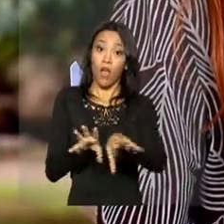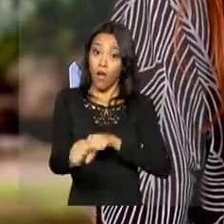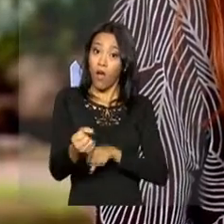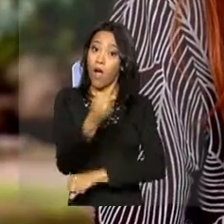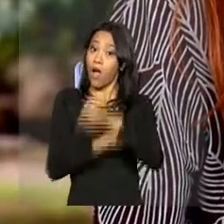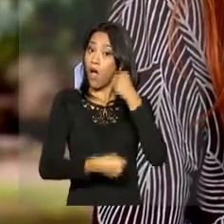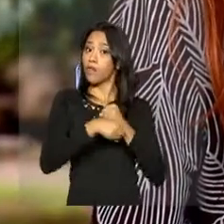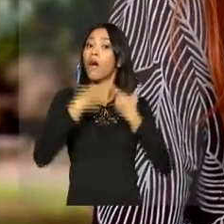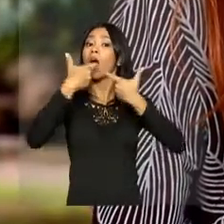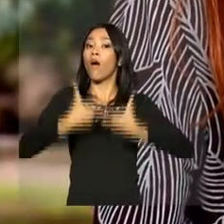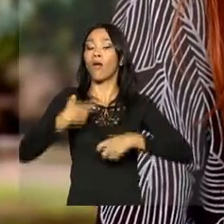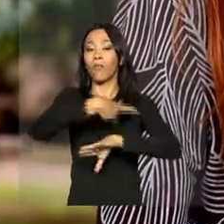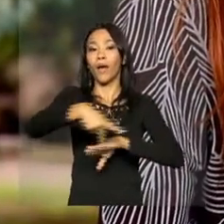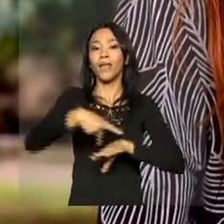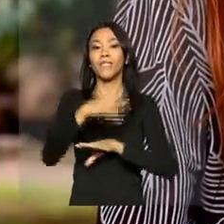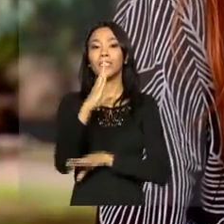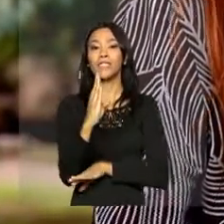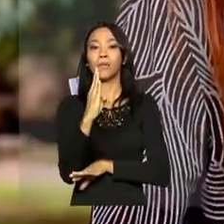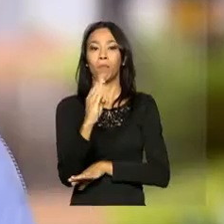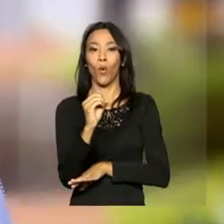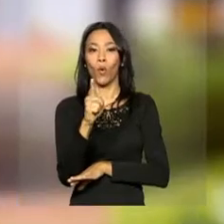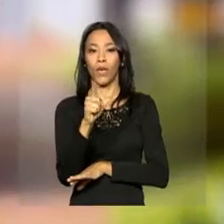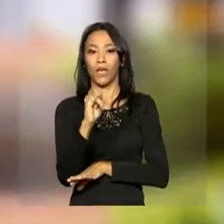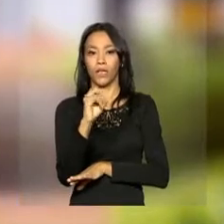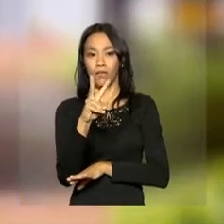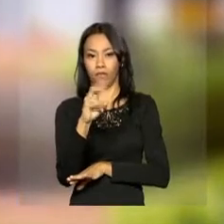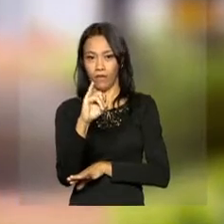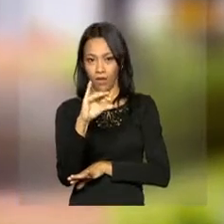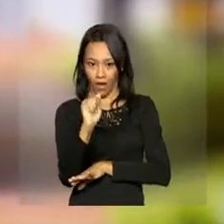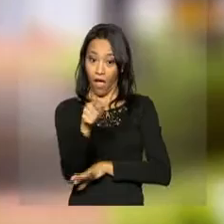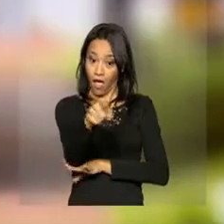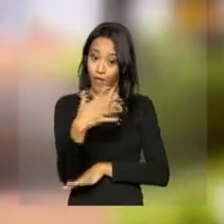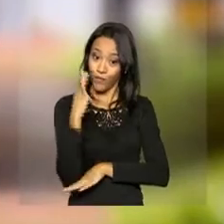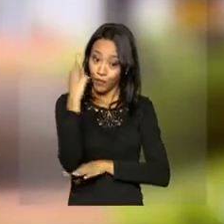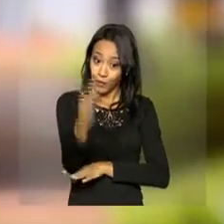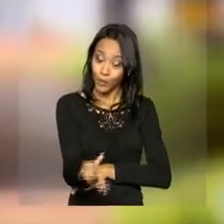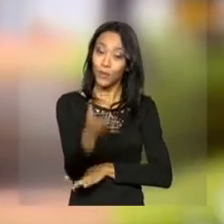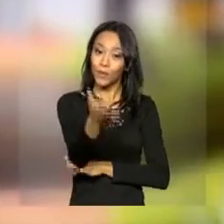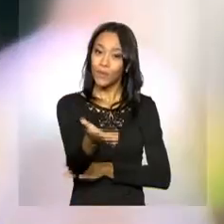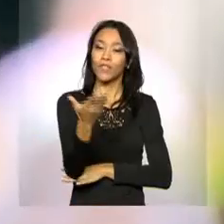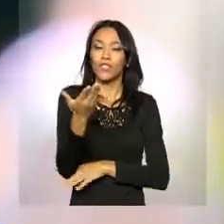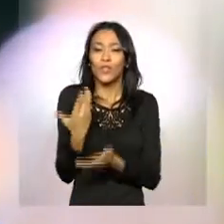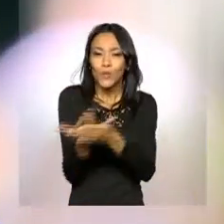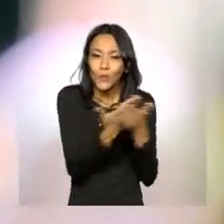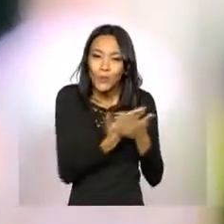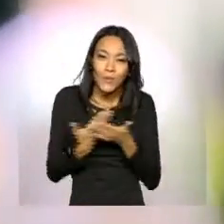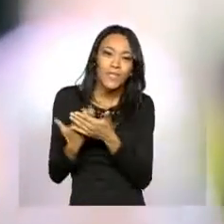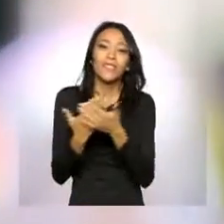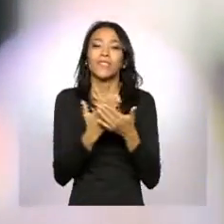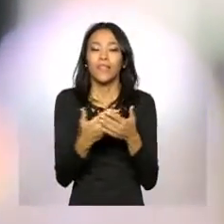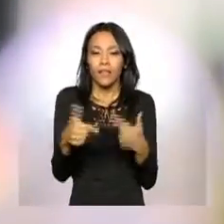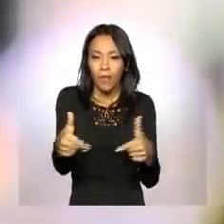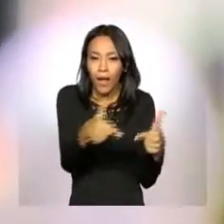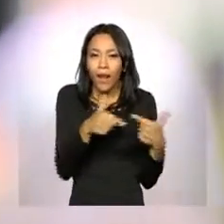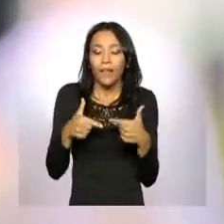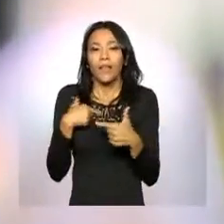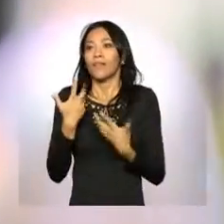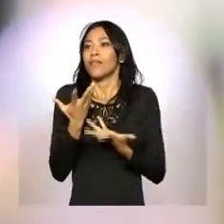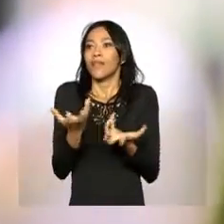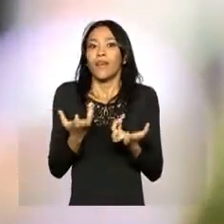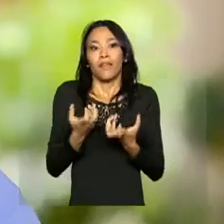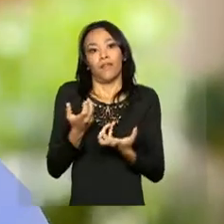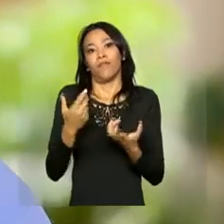passado na Bolívia. O futuro oftalmologista que pretende trabalhar no Brasil estava ansioso para fazer a prova do